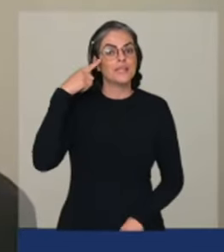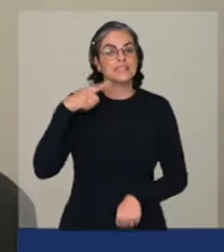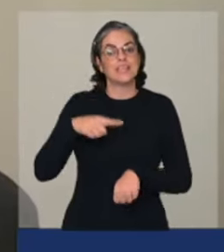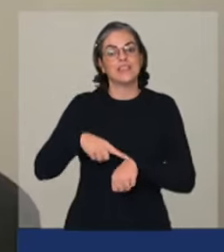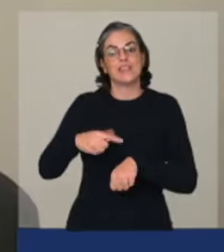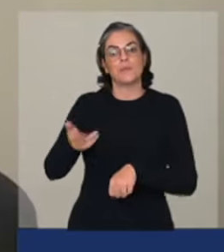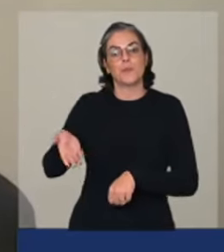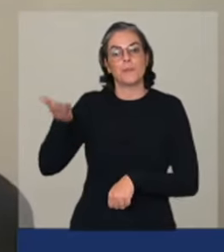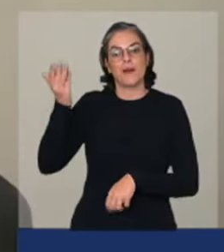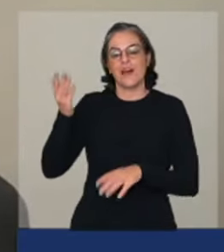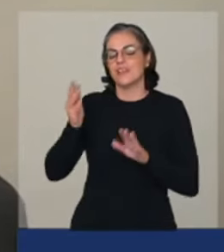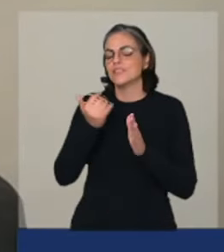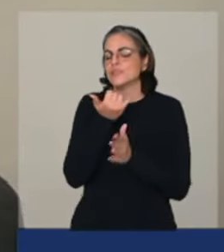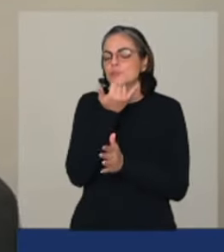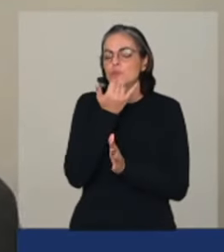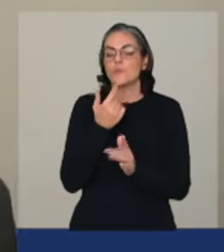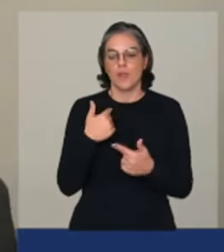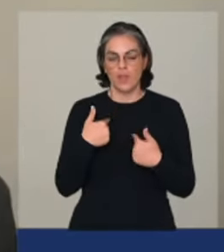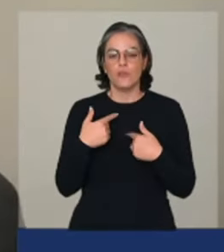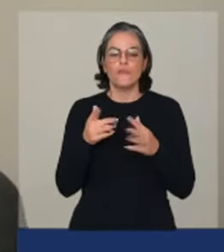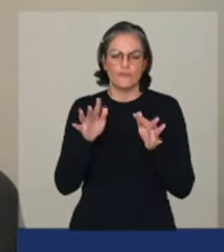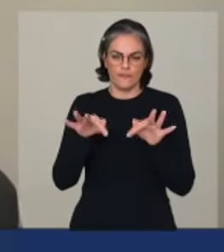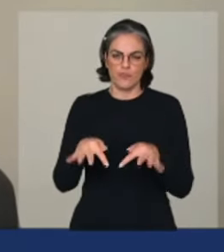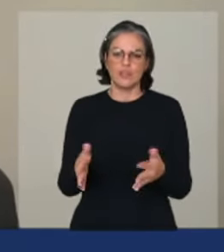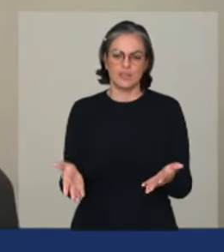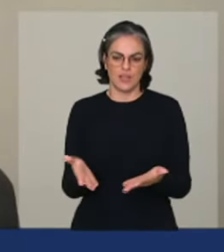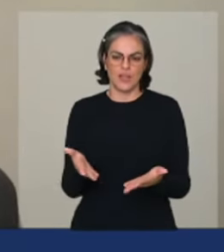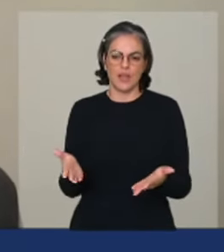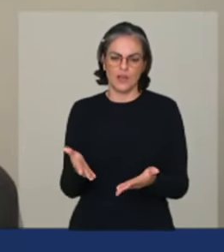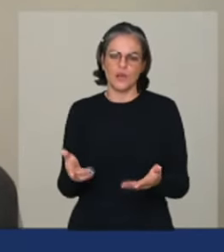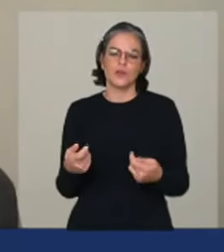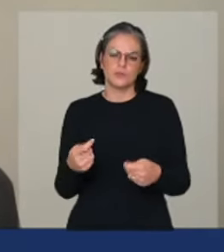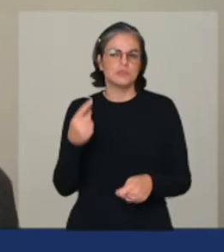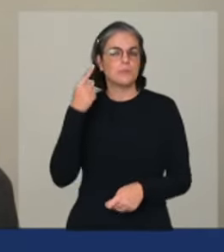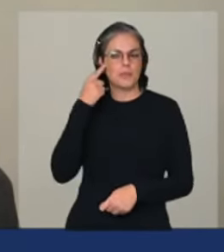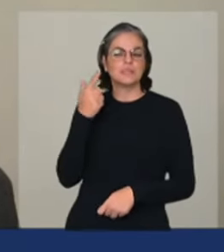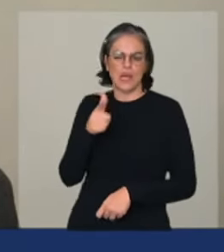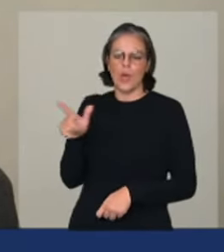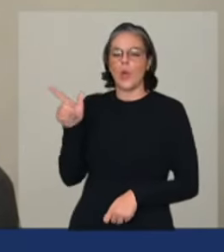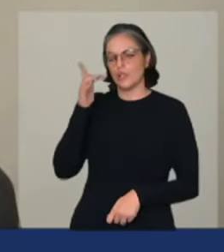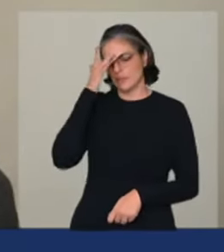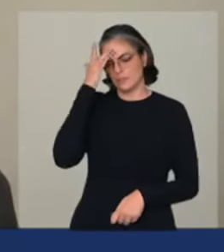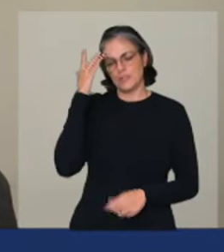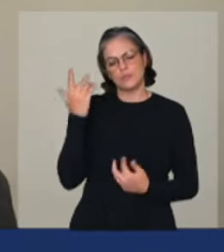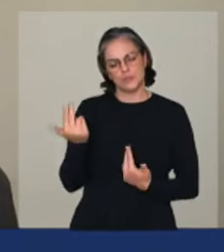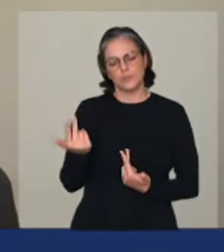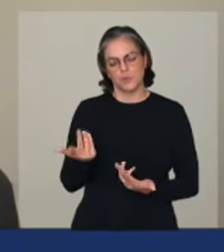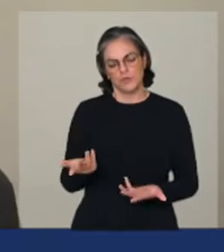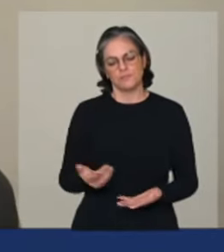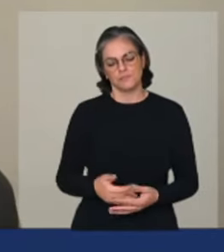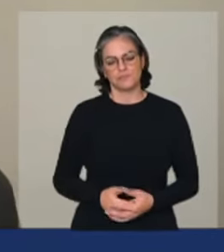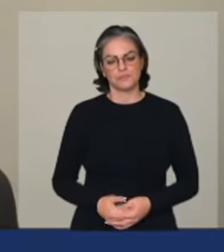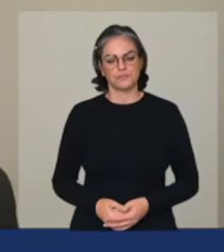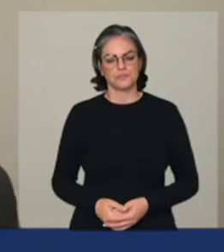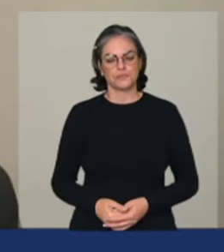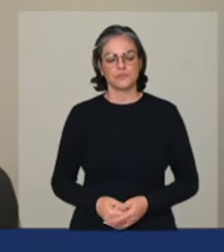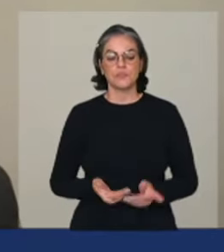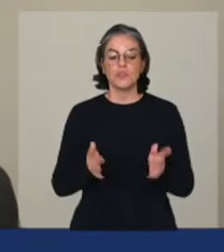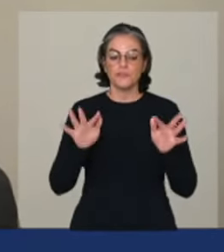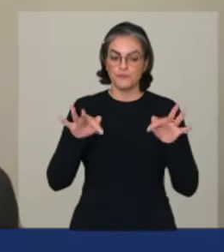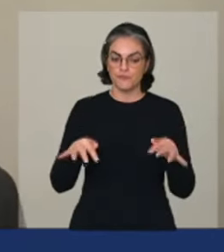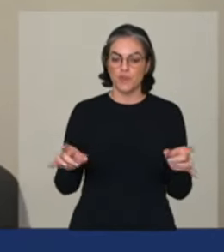mas então eu vou concluir para ser generoso com as demais liderança para fazer uso então eu concluo dizendo